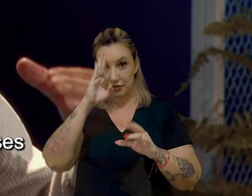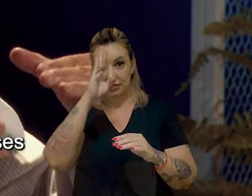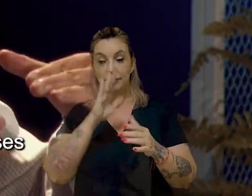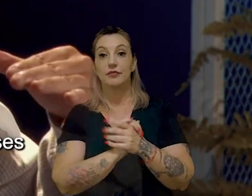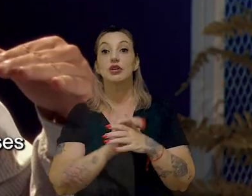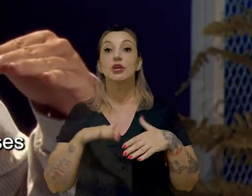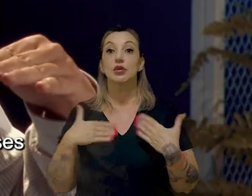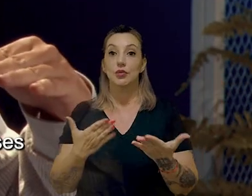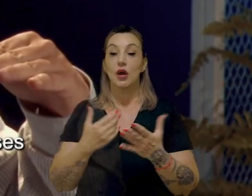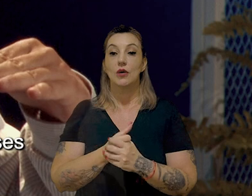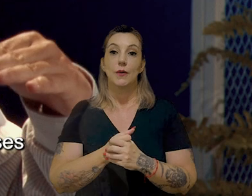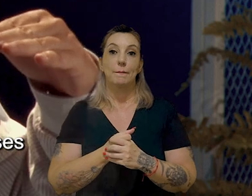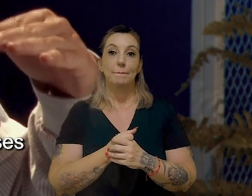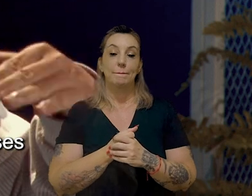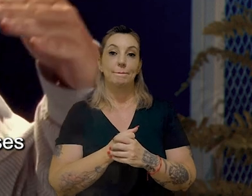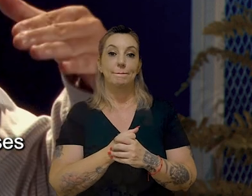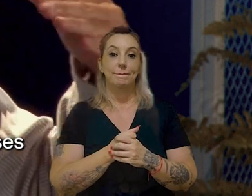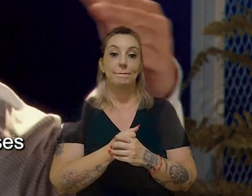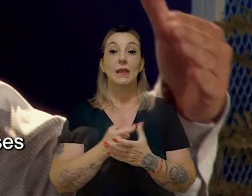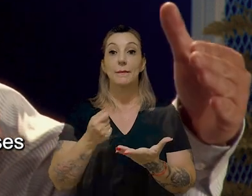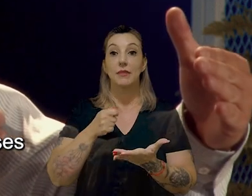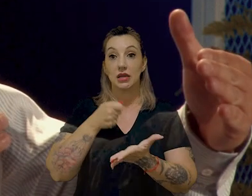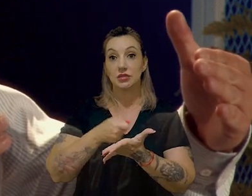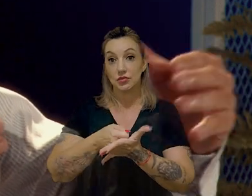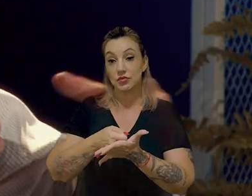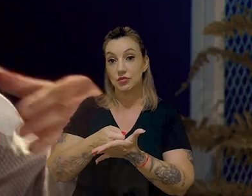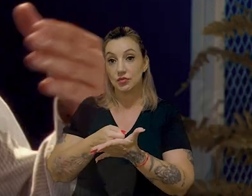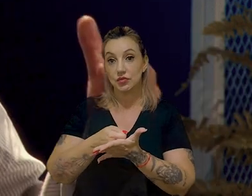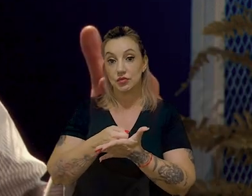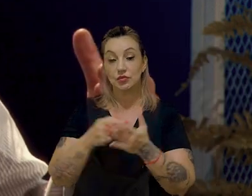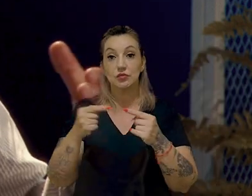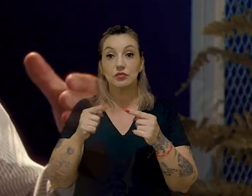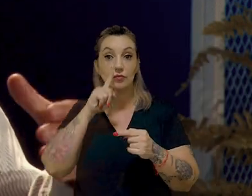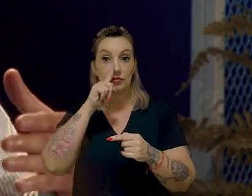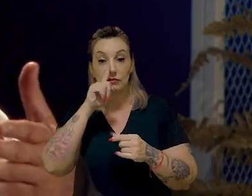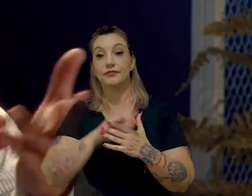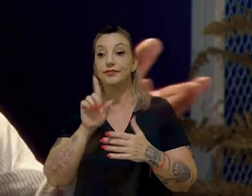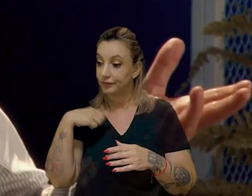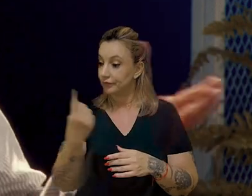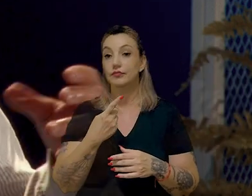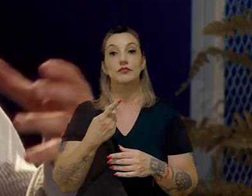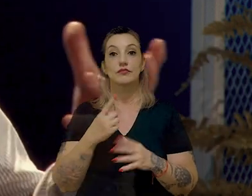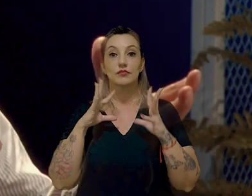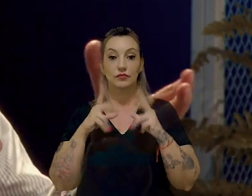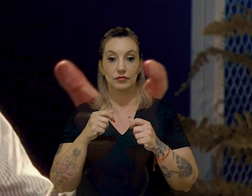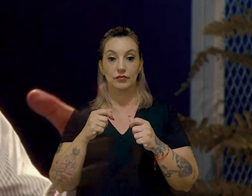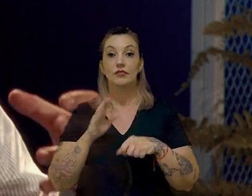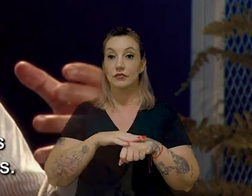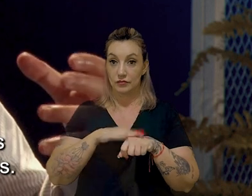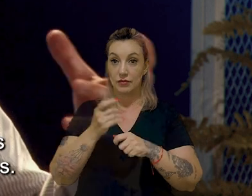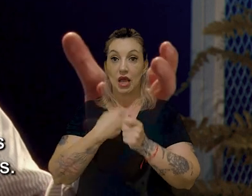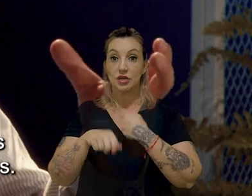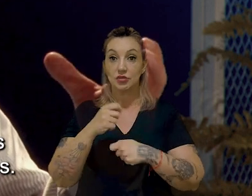quais são os preços associados a esses riscos. São os riscos que nós todos, nós administramos